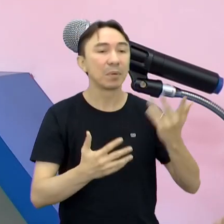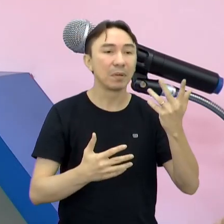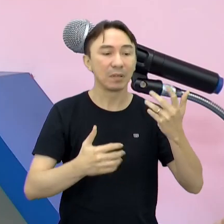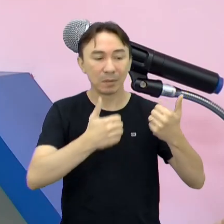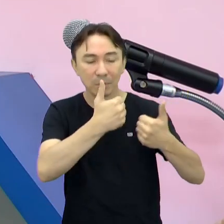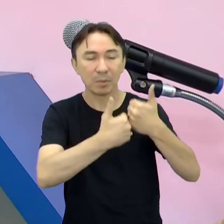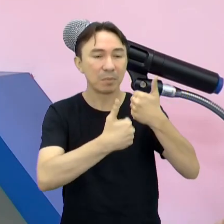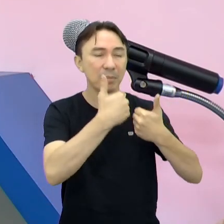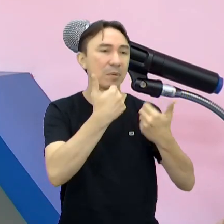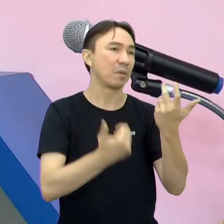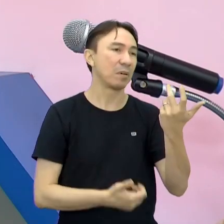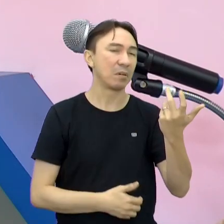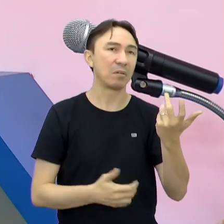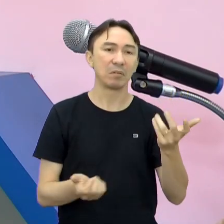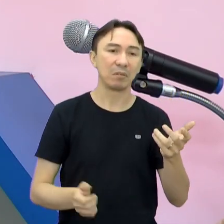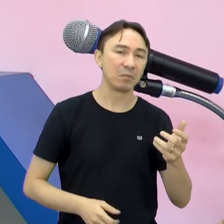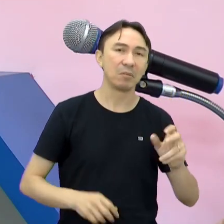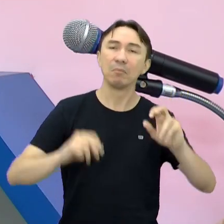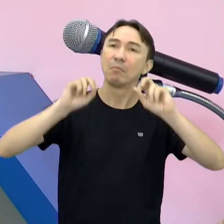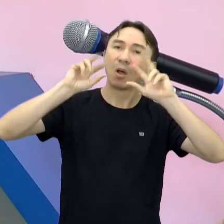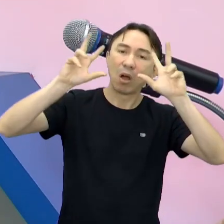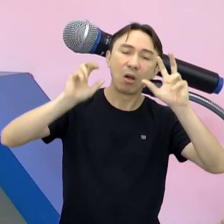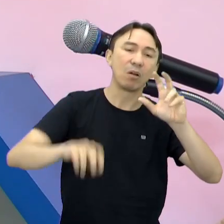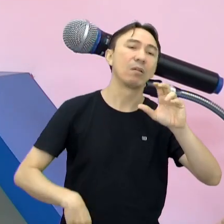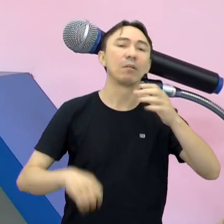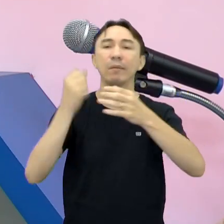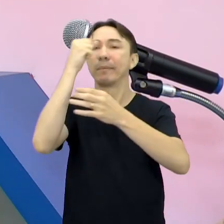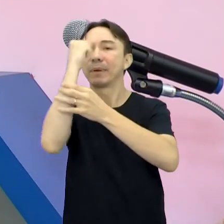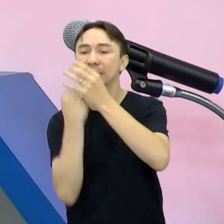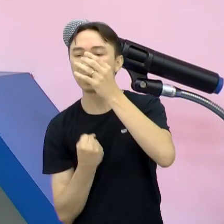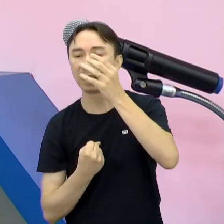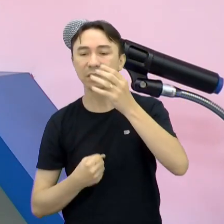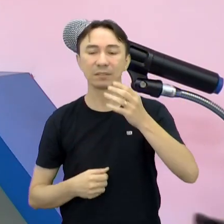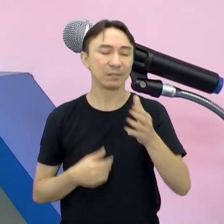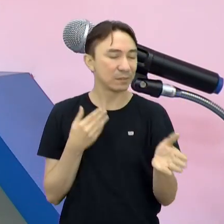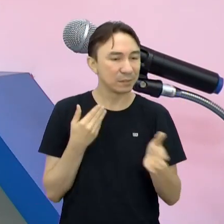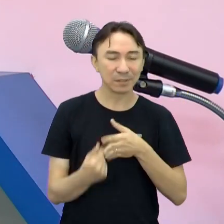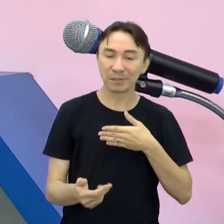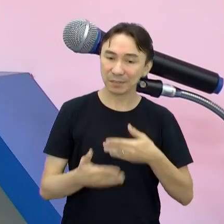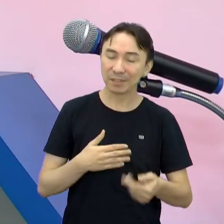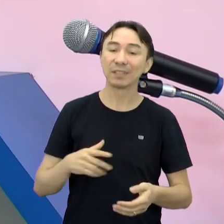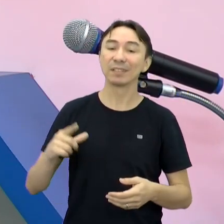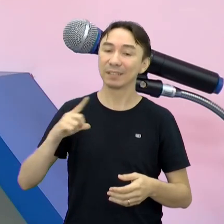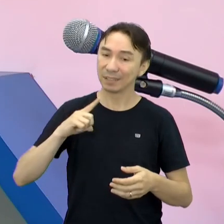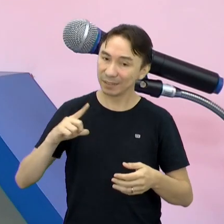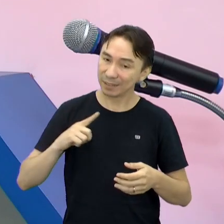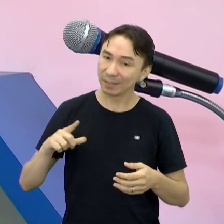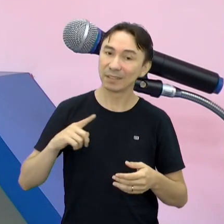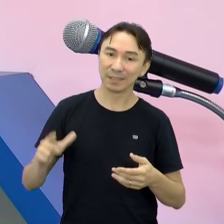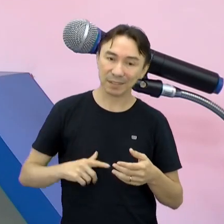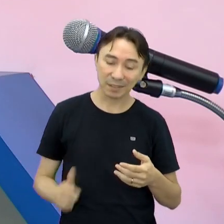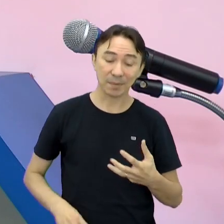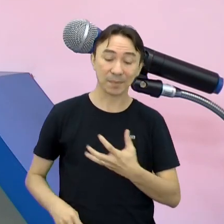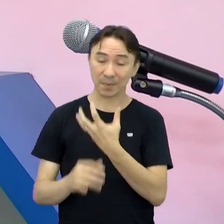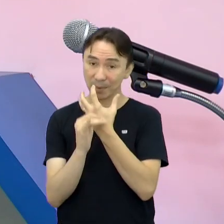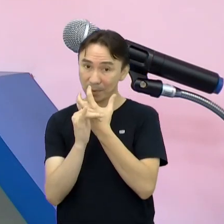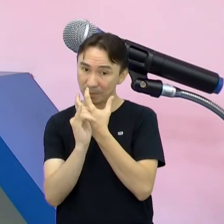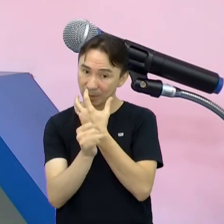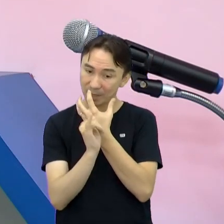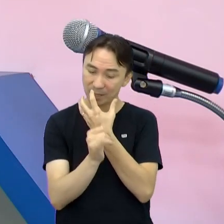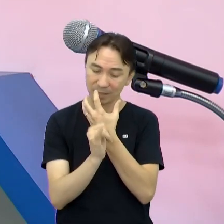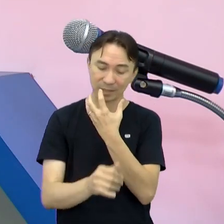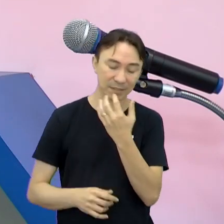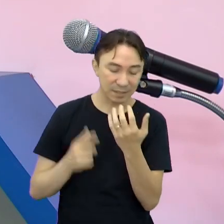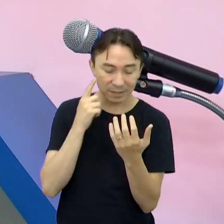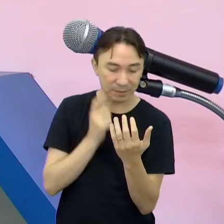Independente de que jogo for De futebol, de vôlei, de basquete, o que for Tem um cronista escrevendo ali Então ele já tá passando ali Pensando em